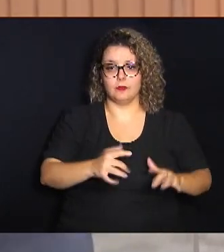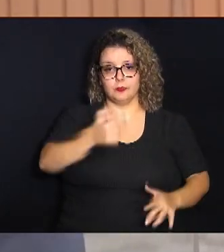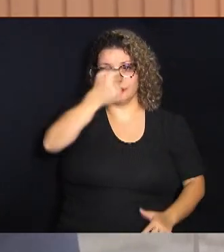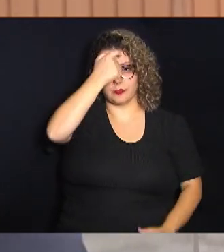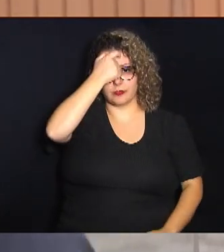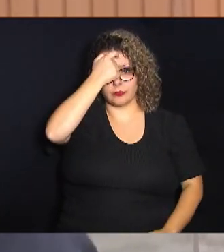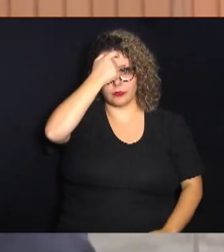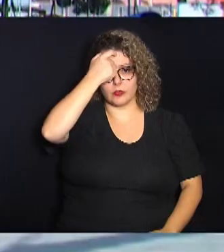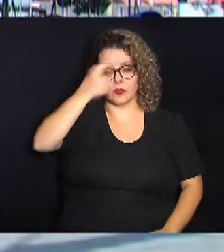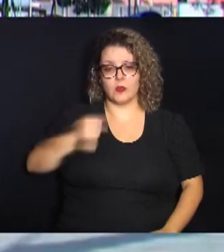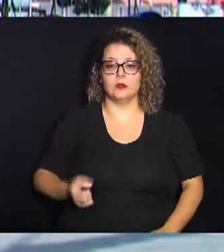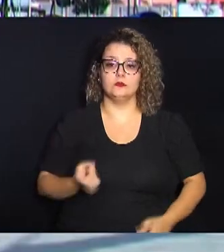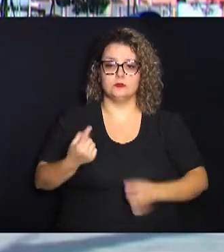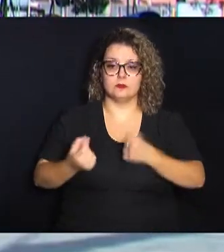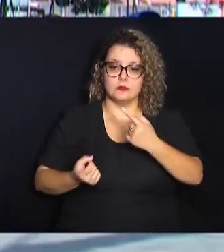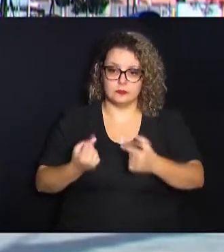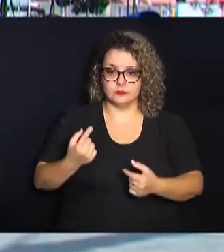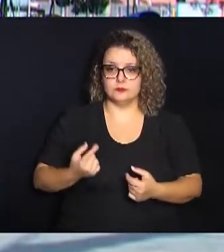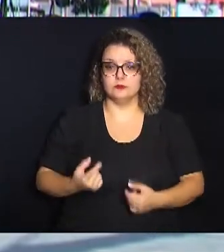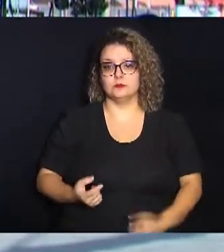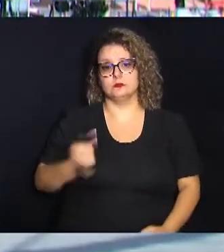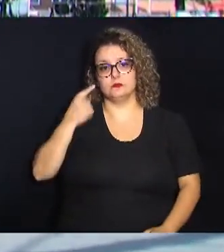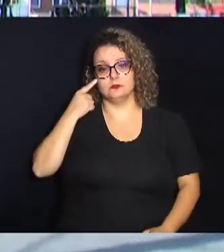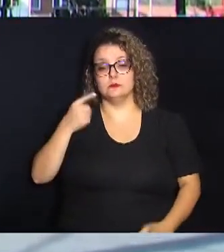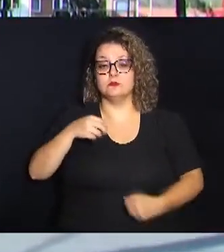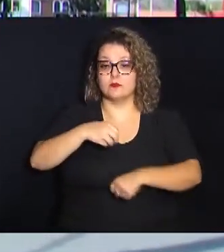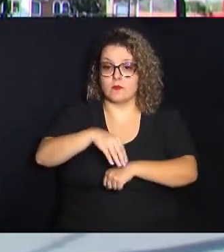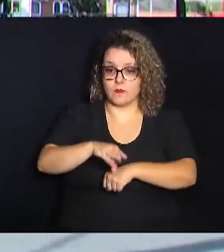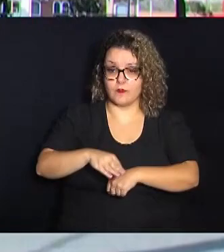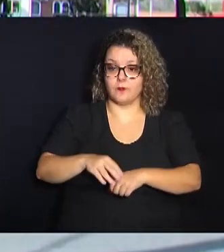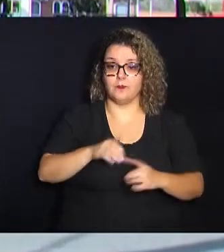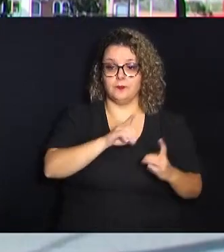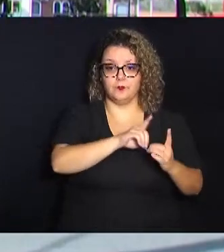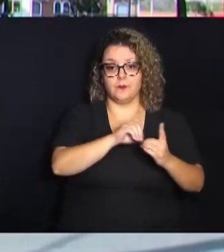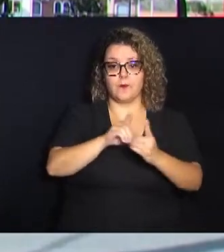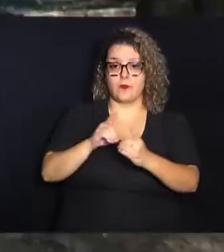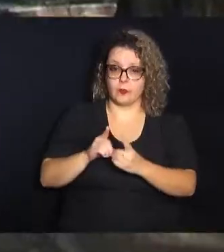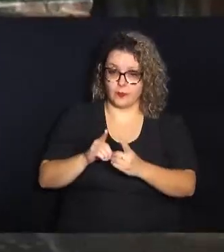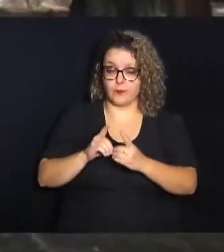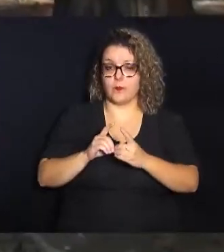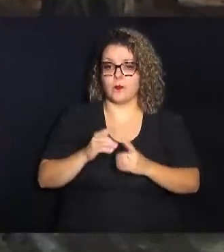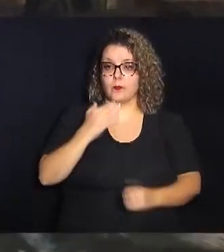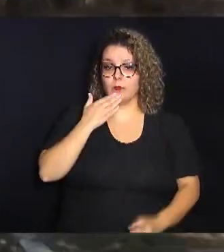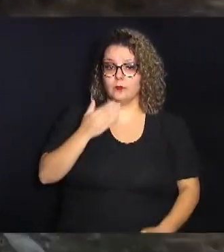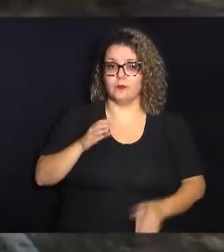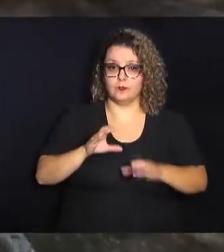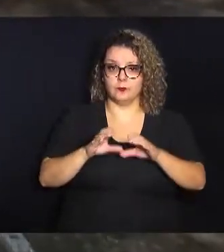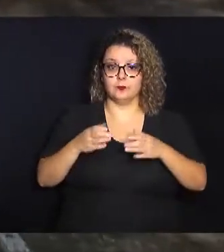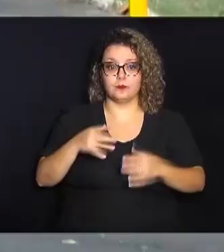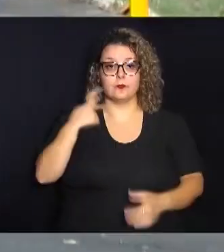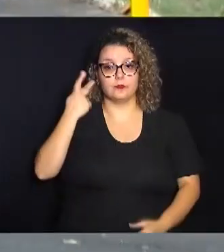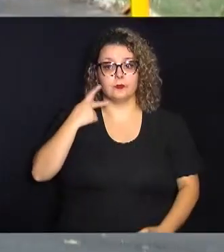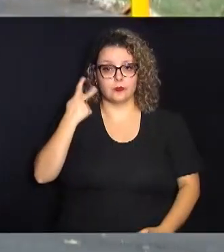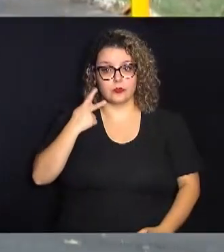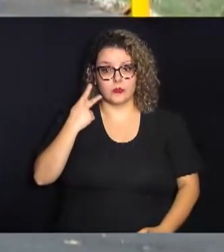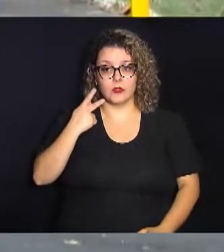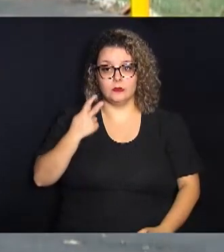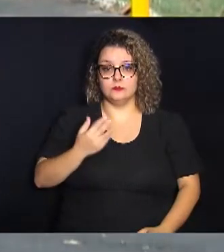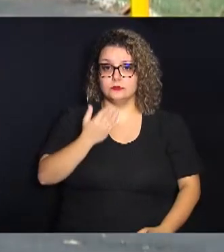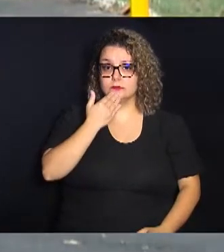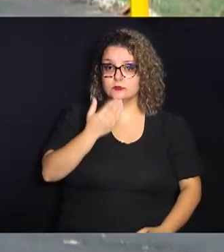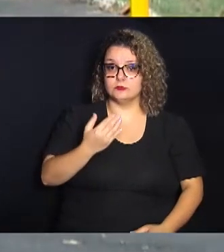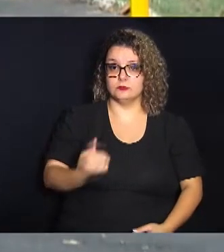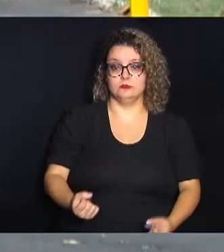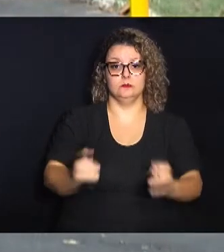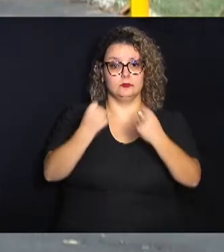com alguns aparelhos Na indicação atendendo a demanda da comunidade o vereador solicita a implantação de